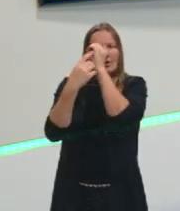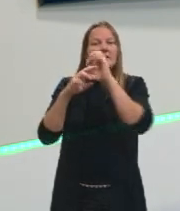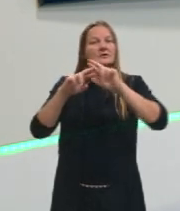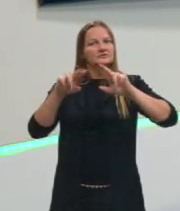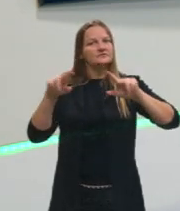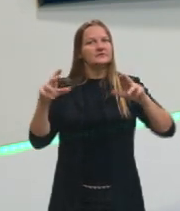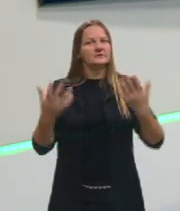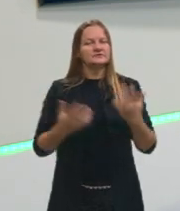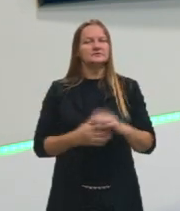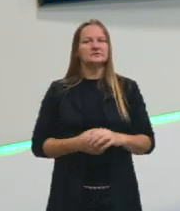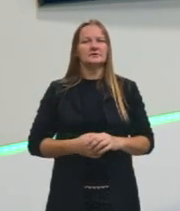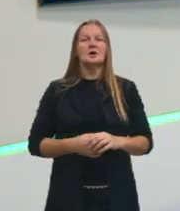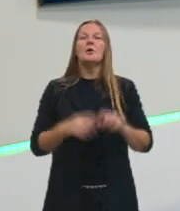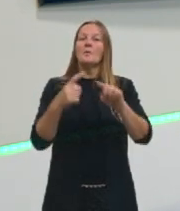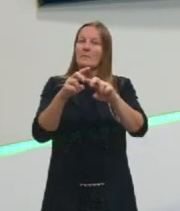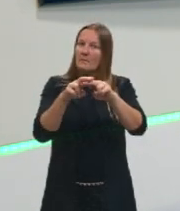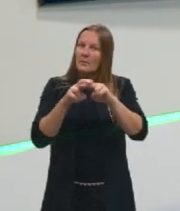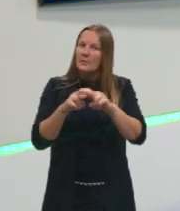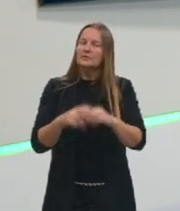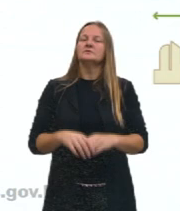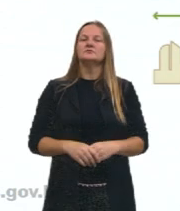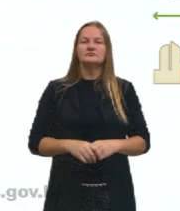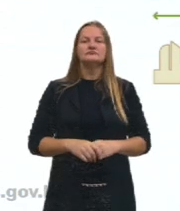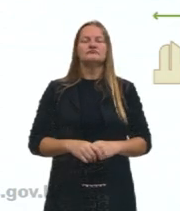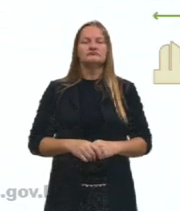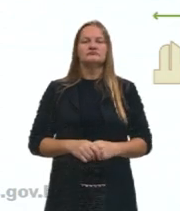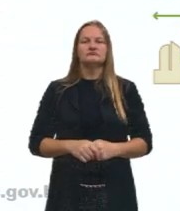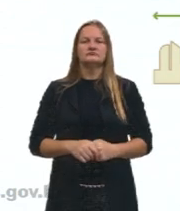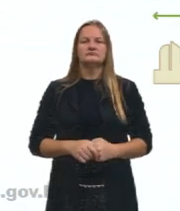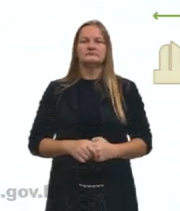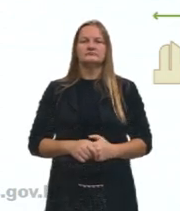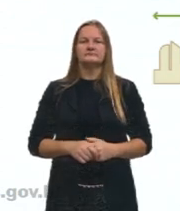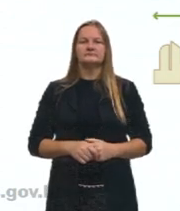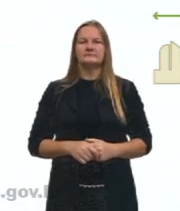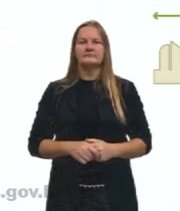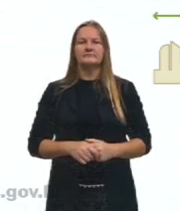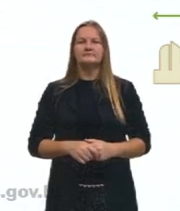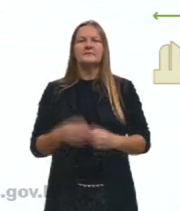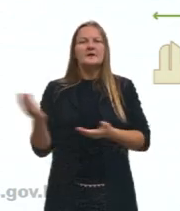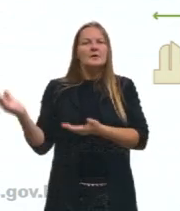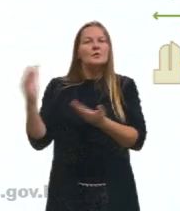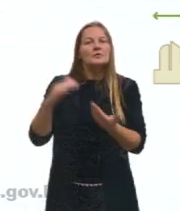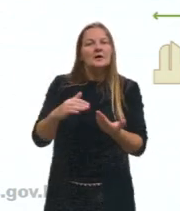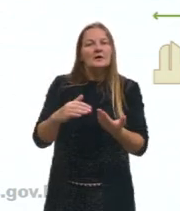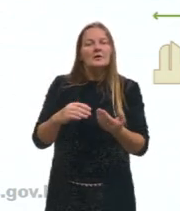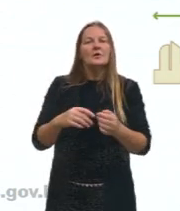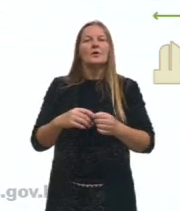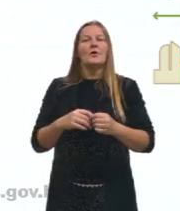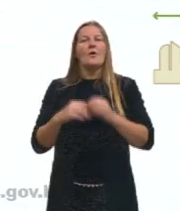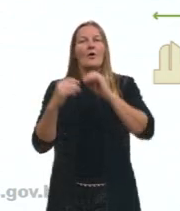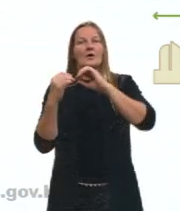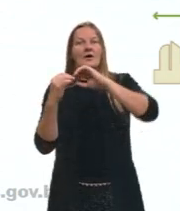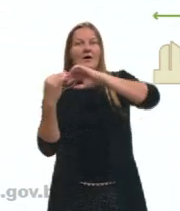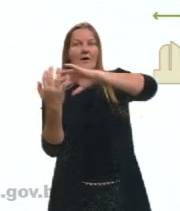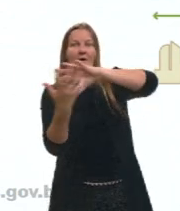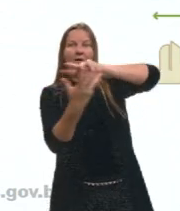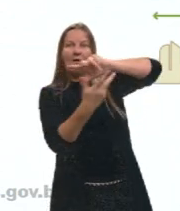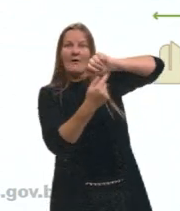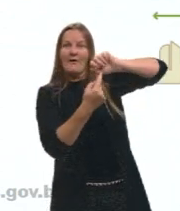desse espectro visível aí na formação do seu globo, tá? E eu trago para vocês aqui do Atlas Geográfico, né,